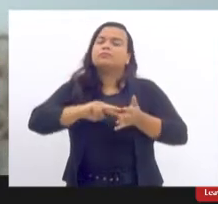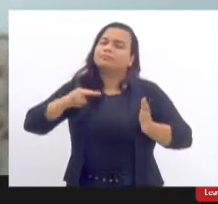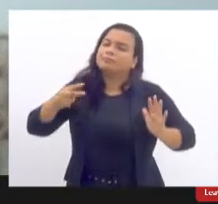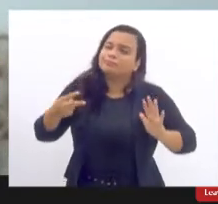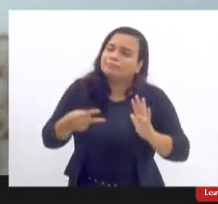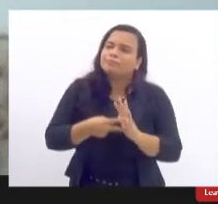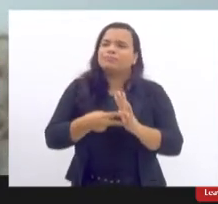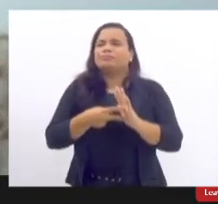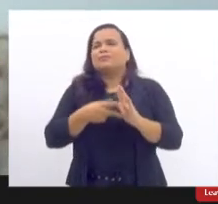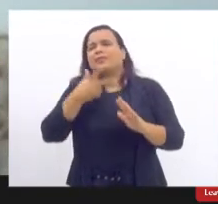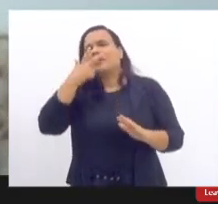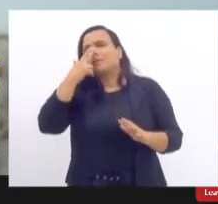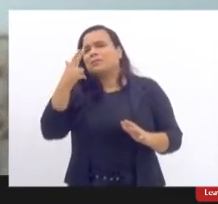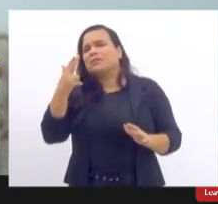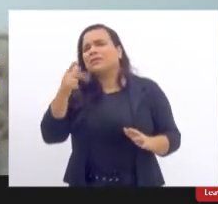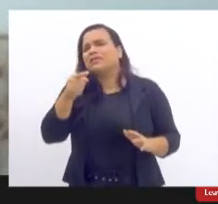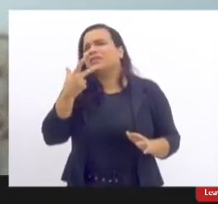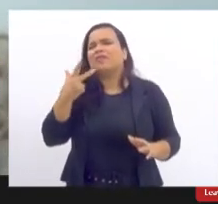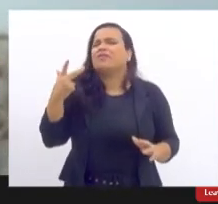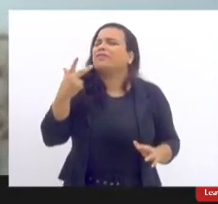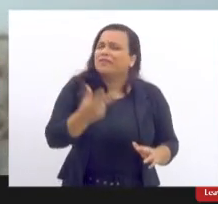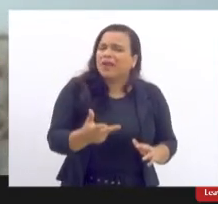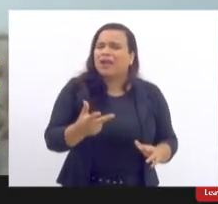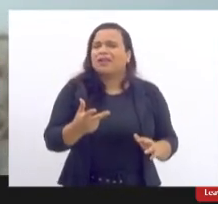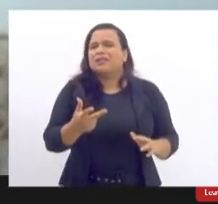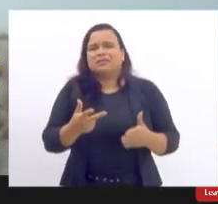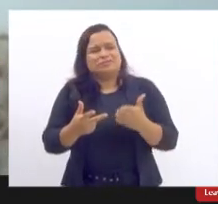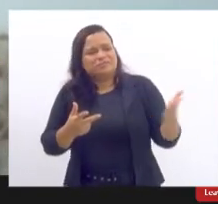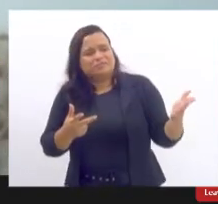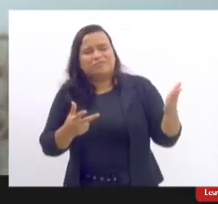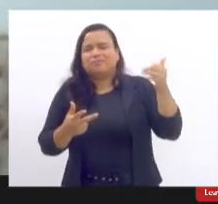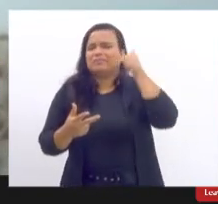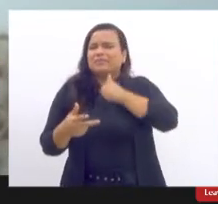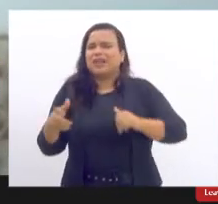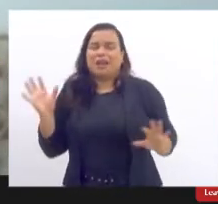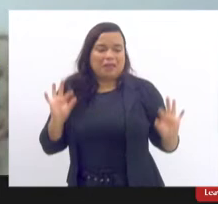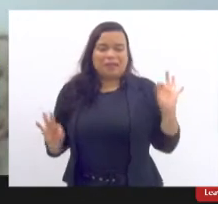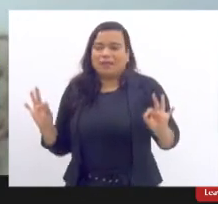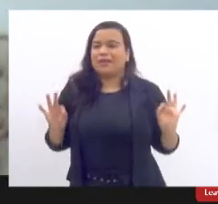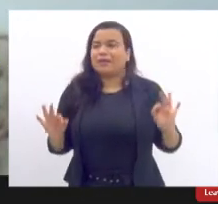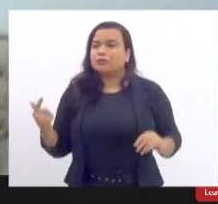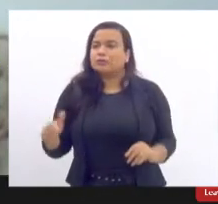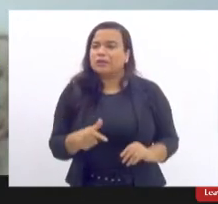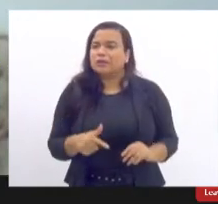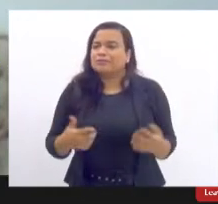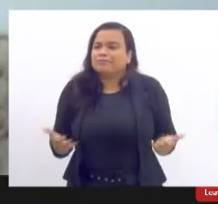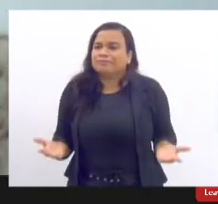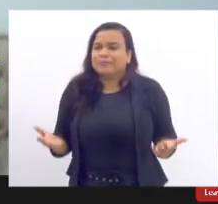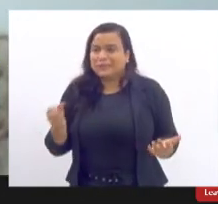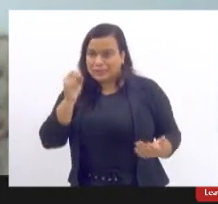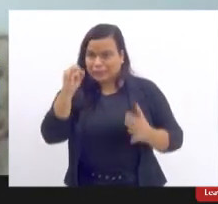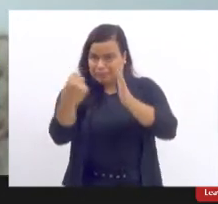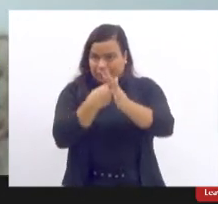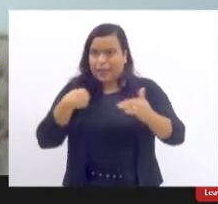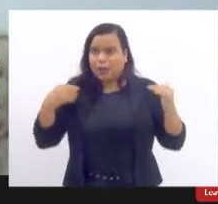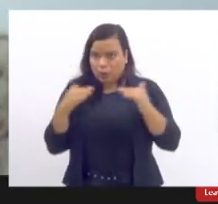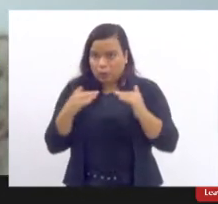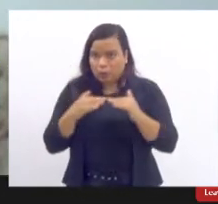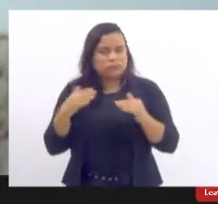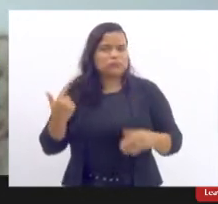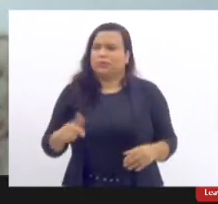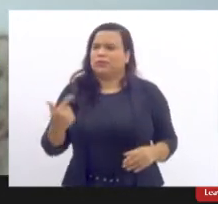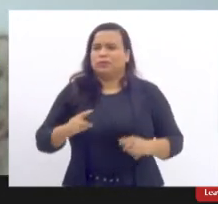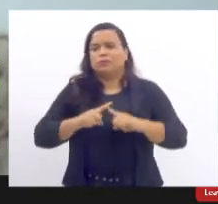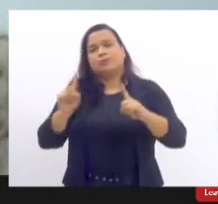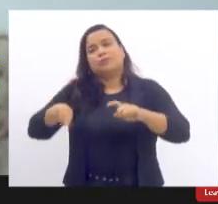significa afirmar de alguma maneira, significa afirmar a feminilidade. Bom, vocês perguntarem se eu concordo com isso, obviamente não, mas um país